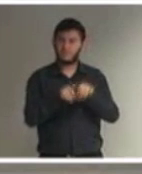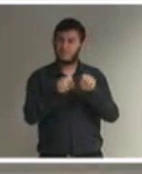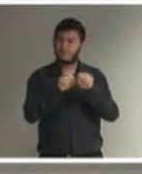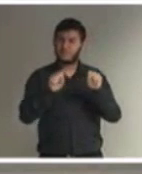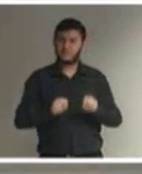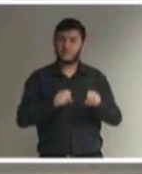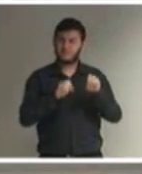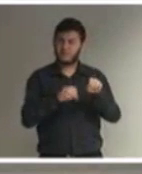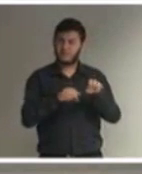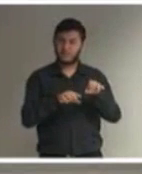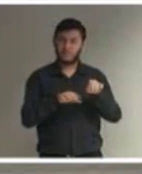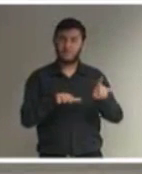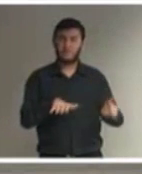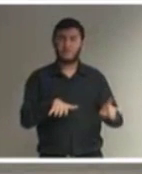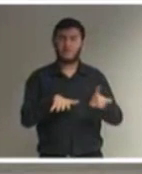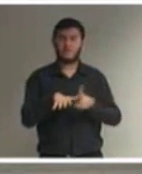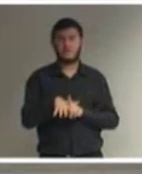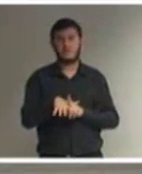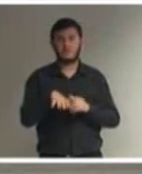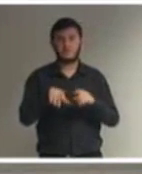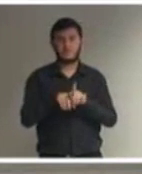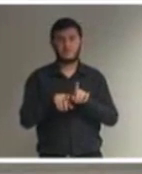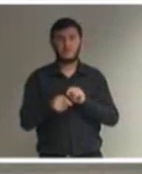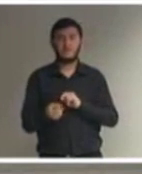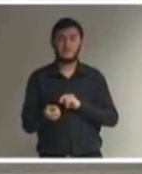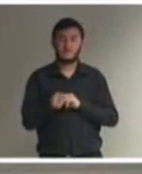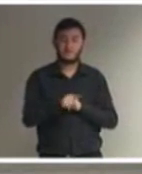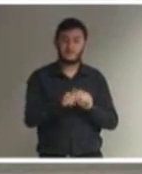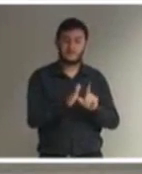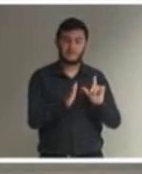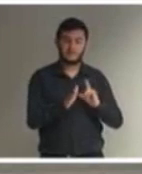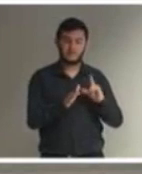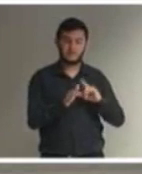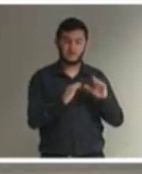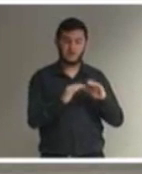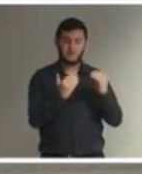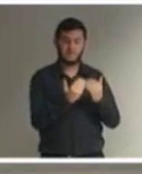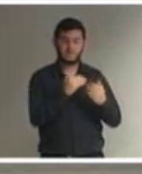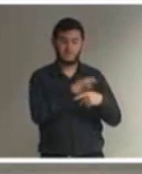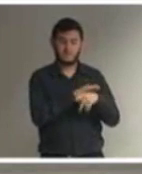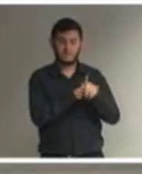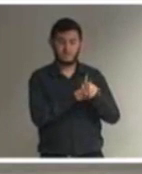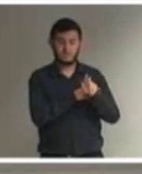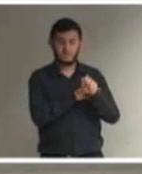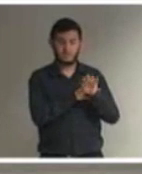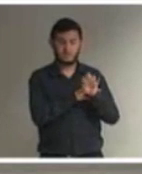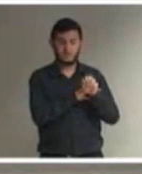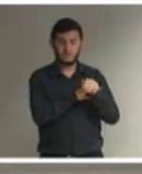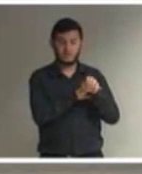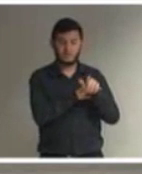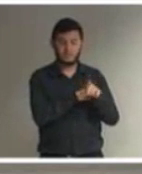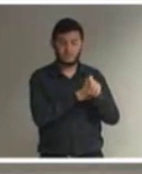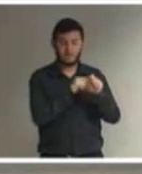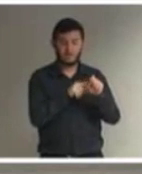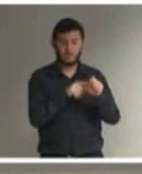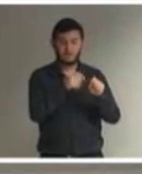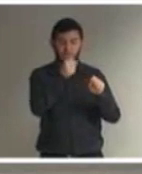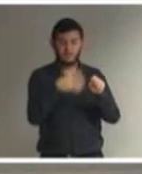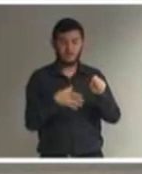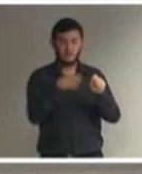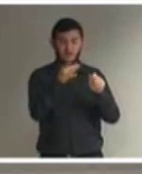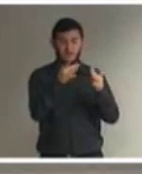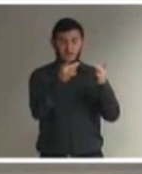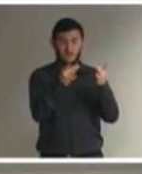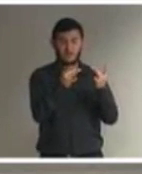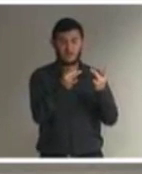inclusivo. Enquanto a Convenção da Guatemala não foi expressa nesse sentido, falando apenas o que seria discriminação em